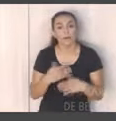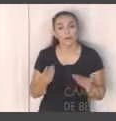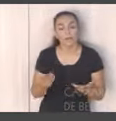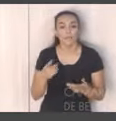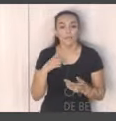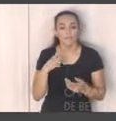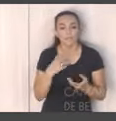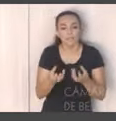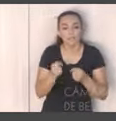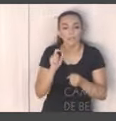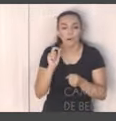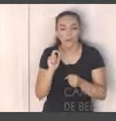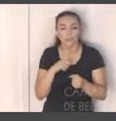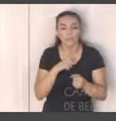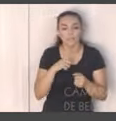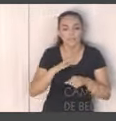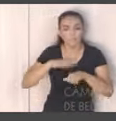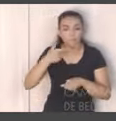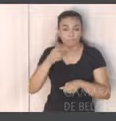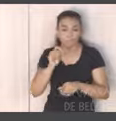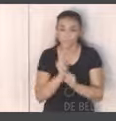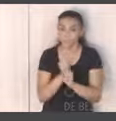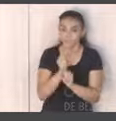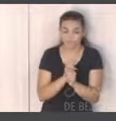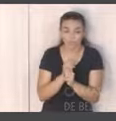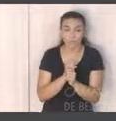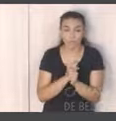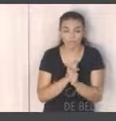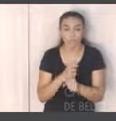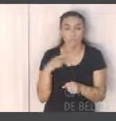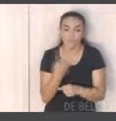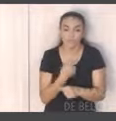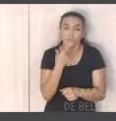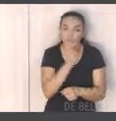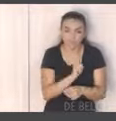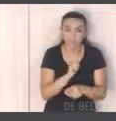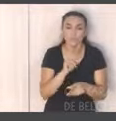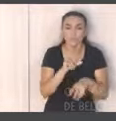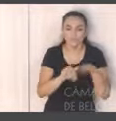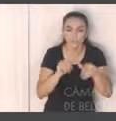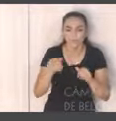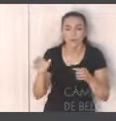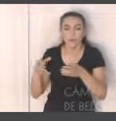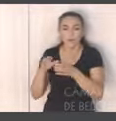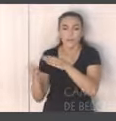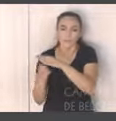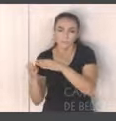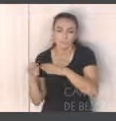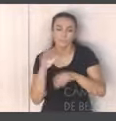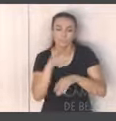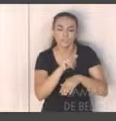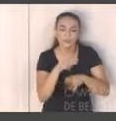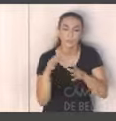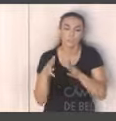atendendo aí uma demanda de mais de 20 anos nós conseguimos contratar as cooperativas para fazer a coleta porta-a-porta.